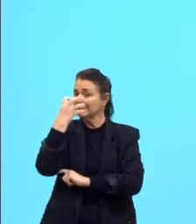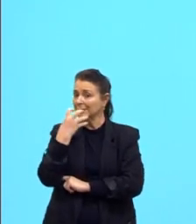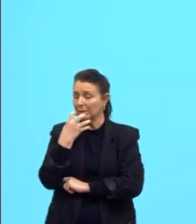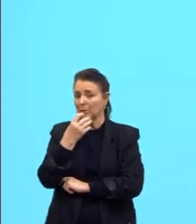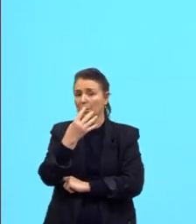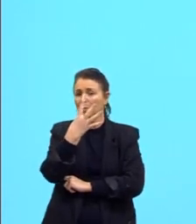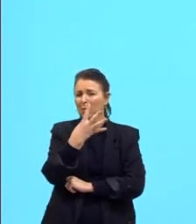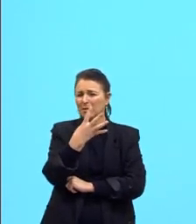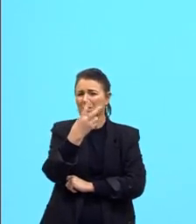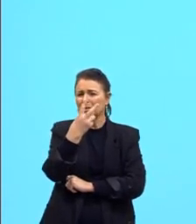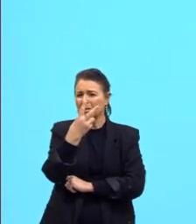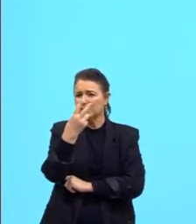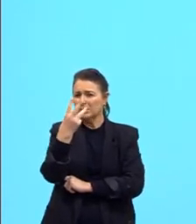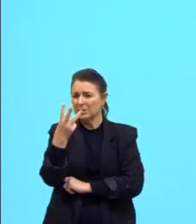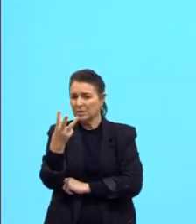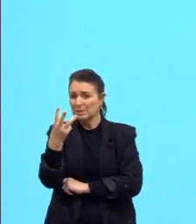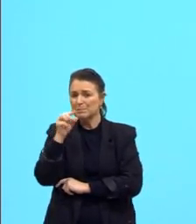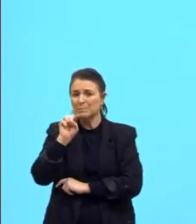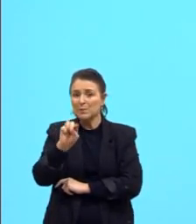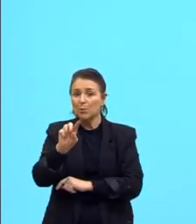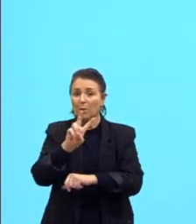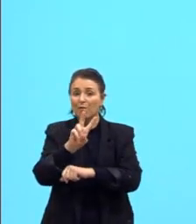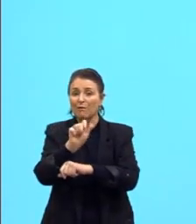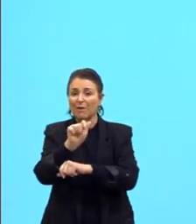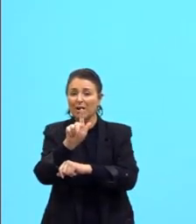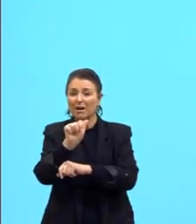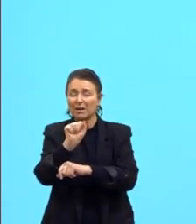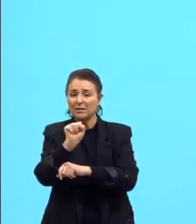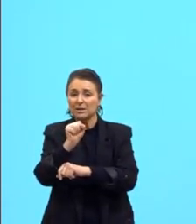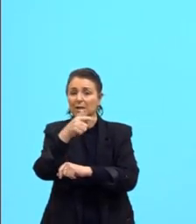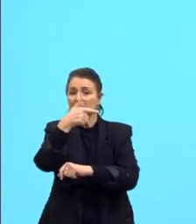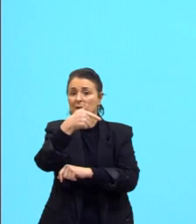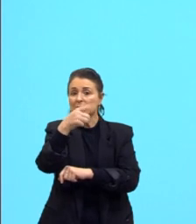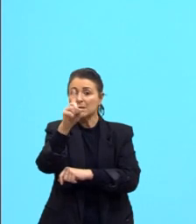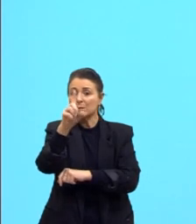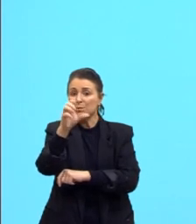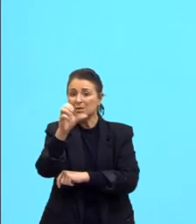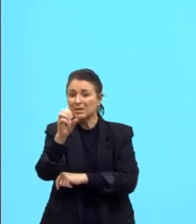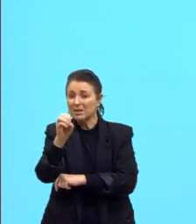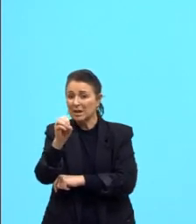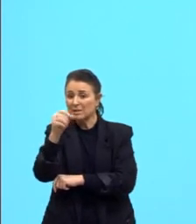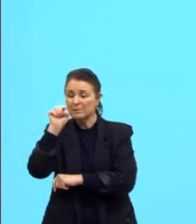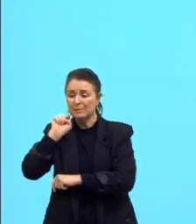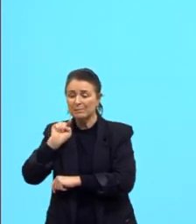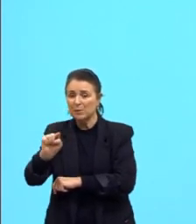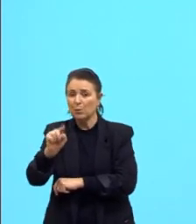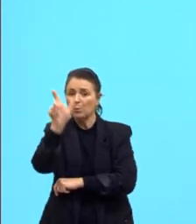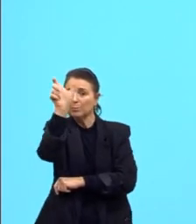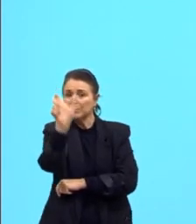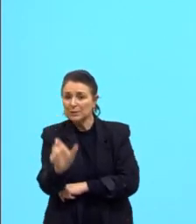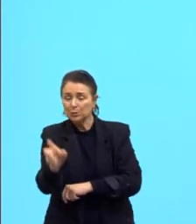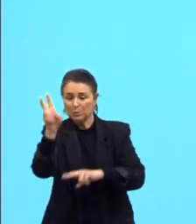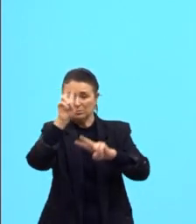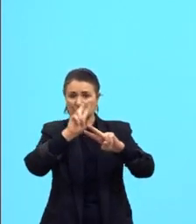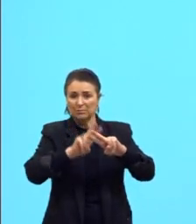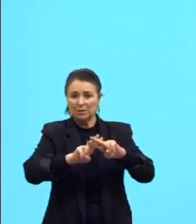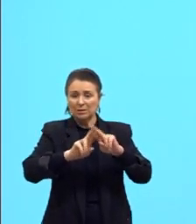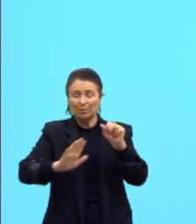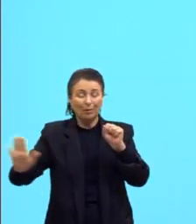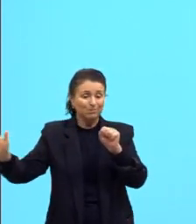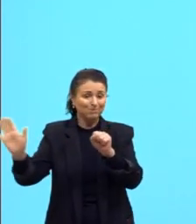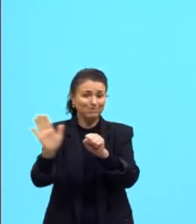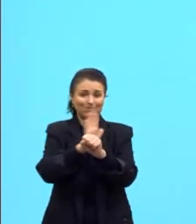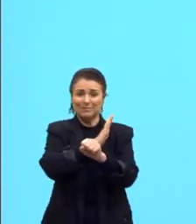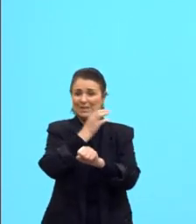temos 423 mil vagas e temos 710 mil presos. Então, é uma superlotação de